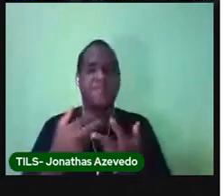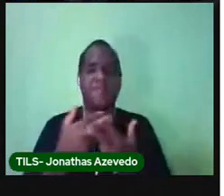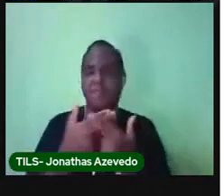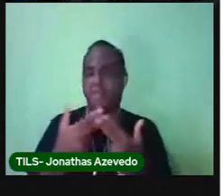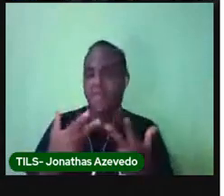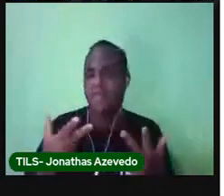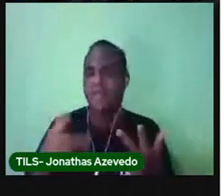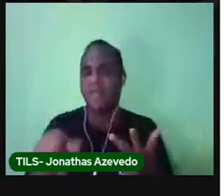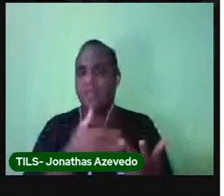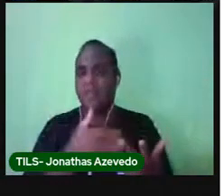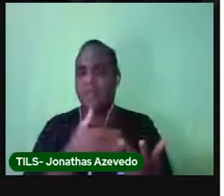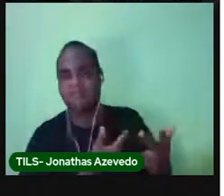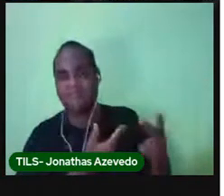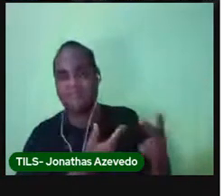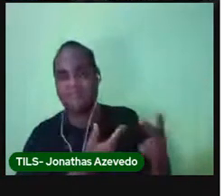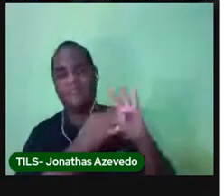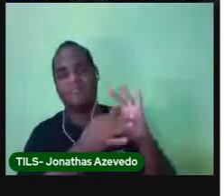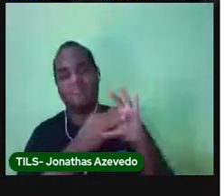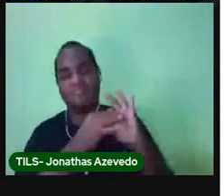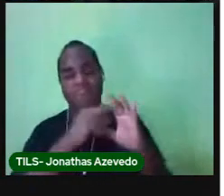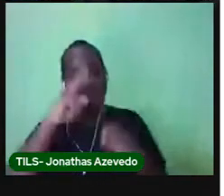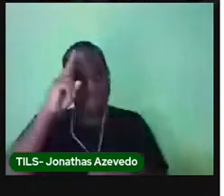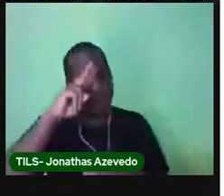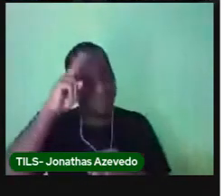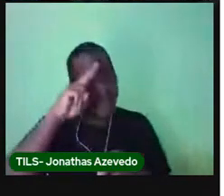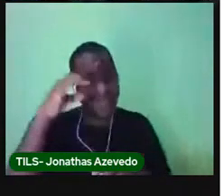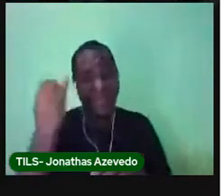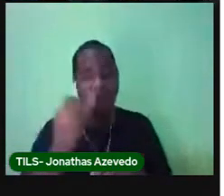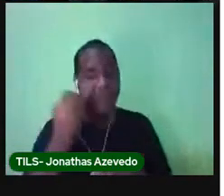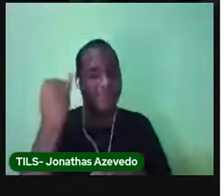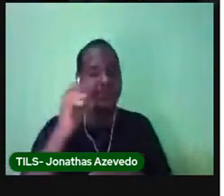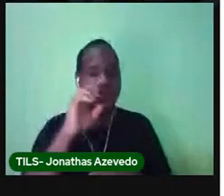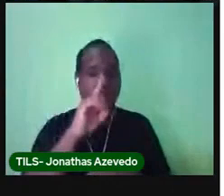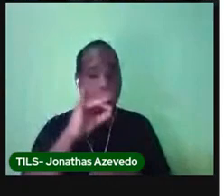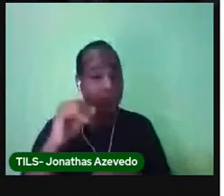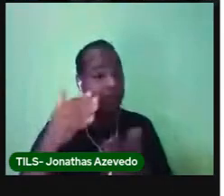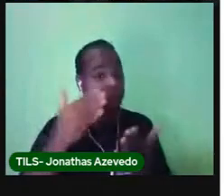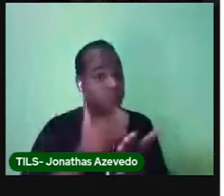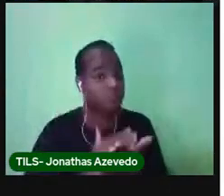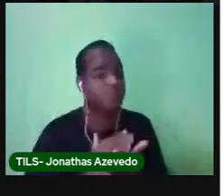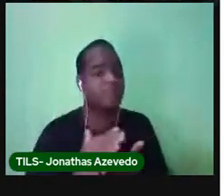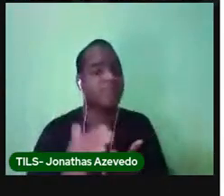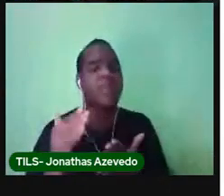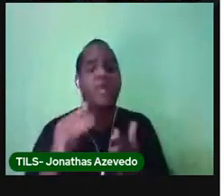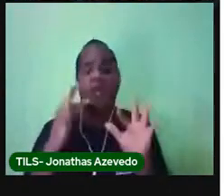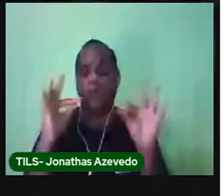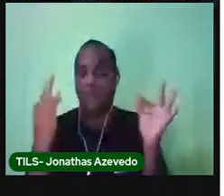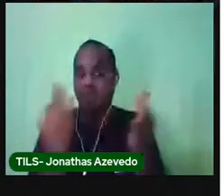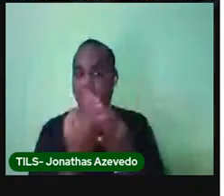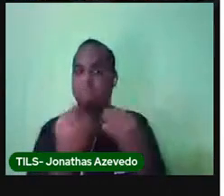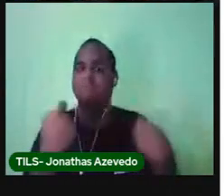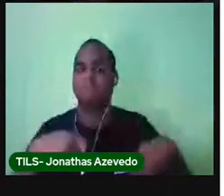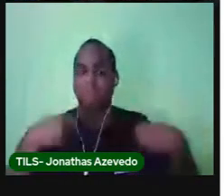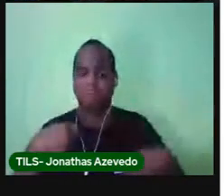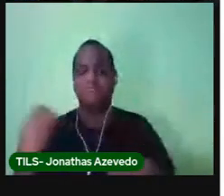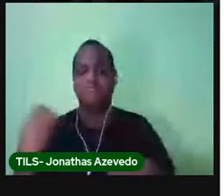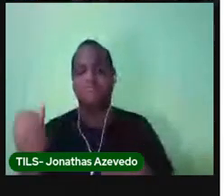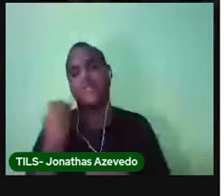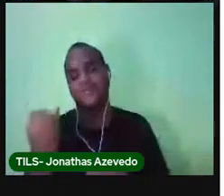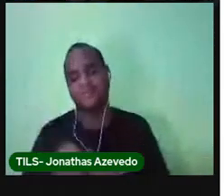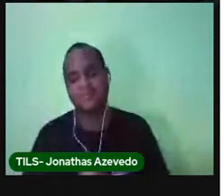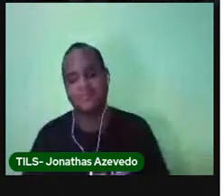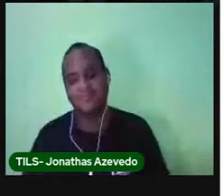você no dia da campanha. Ele lembra a sua família e precisa vacinar. Agora, responde para a própria.